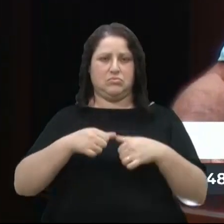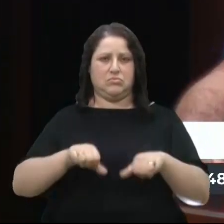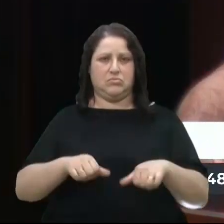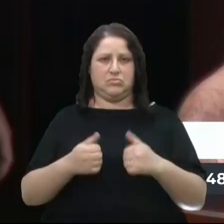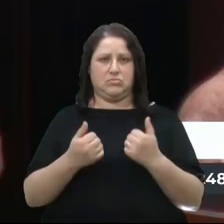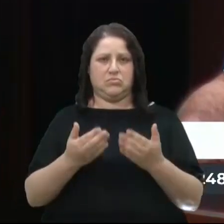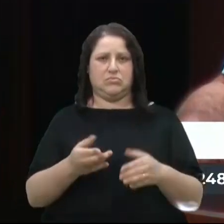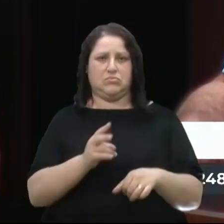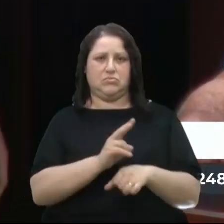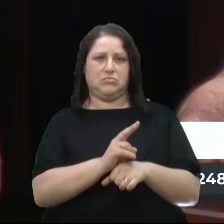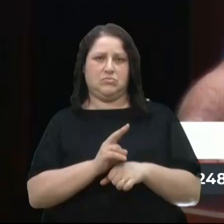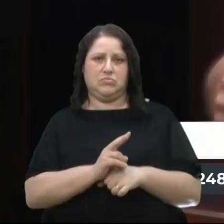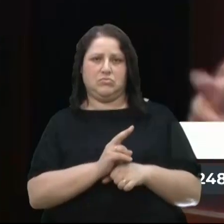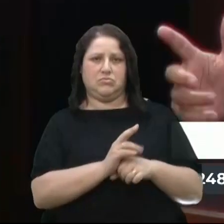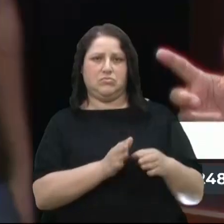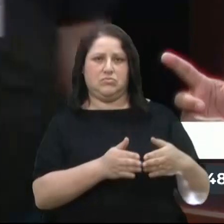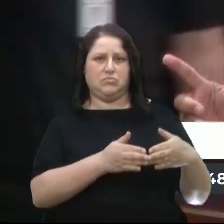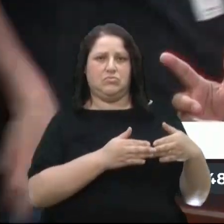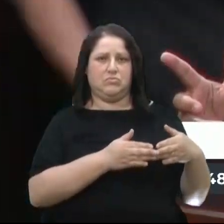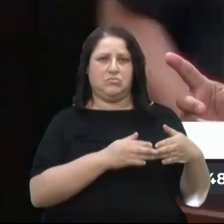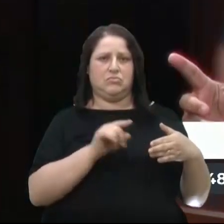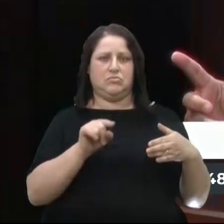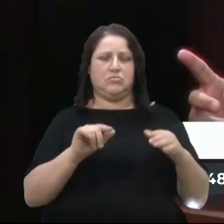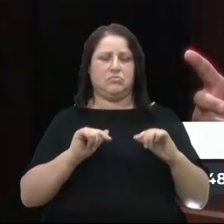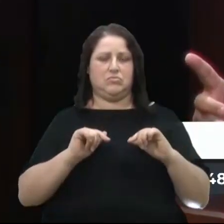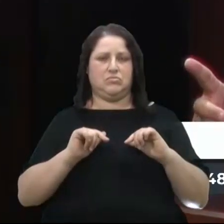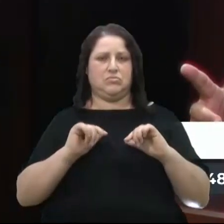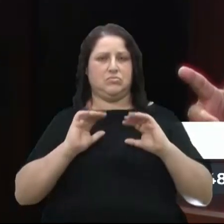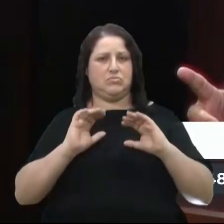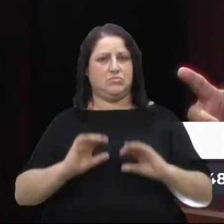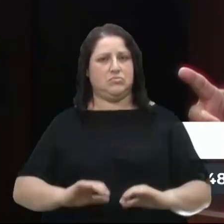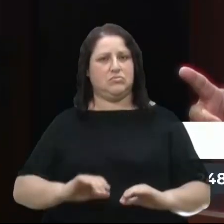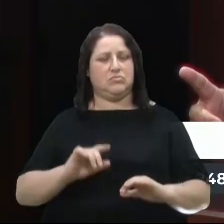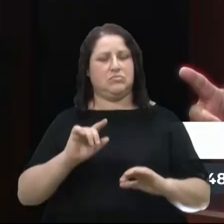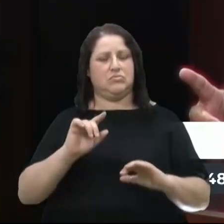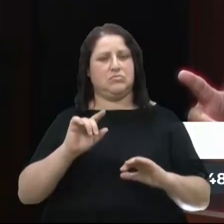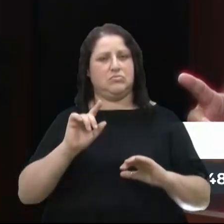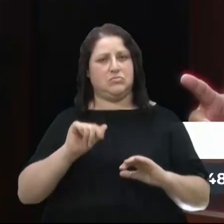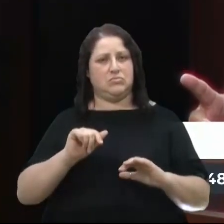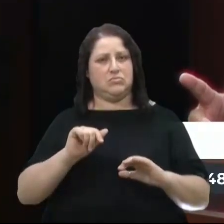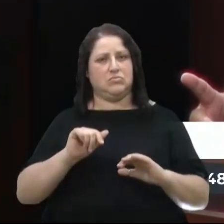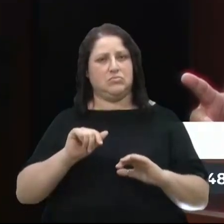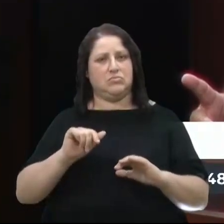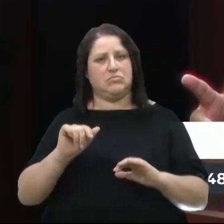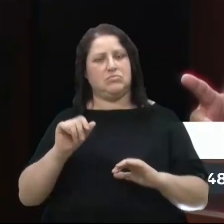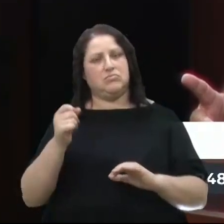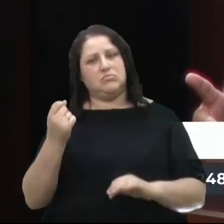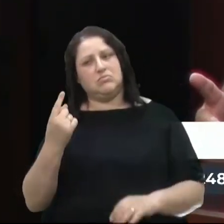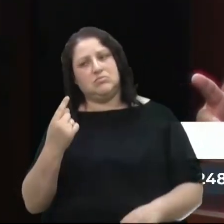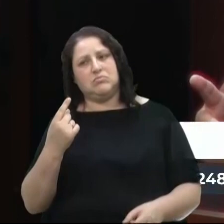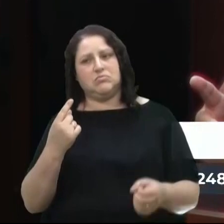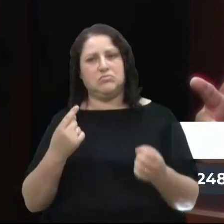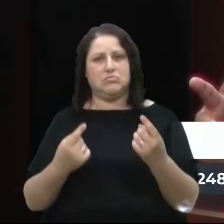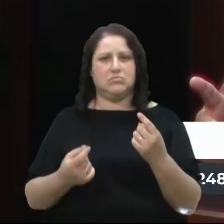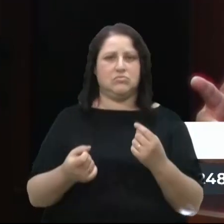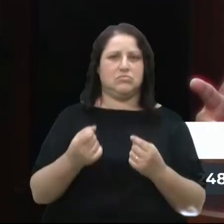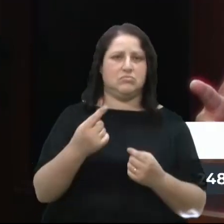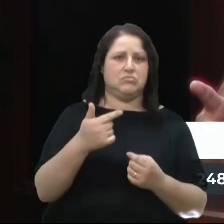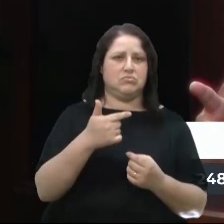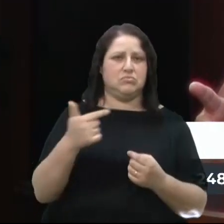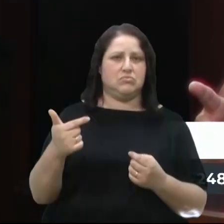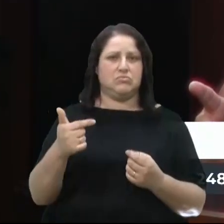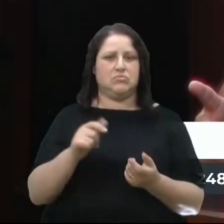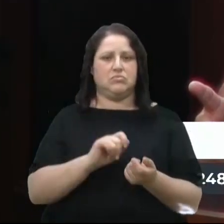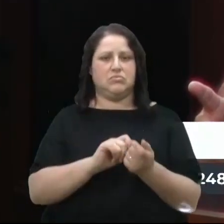dando guarida e que essas atitudes sejam isoladas. Que não esteja se arrochando o número de